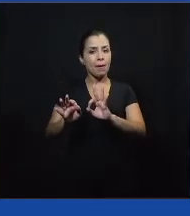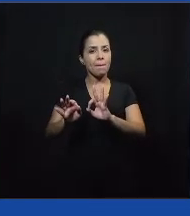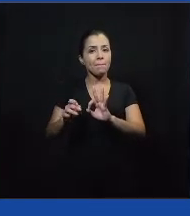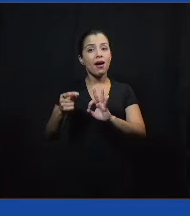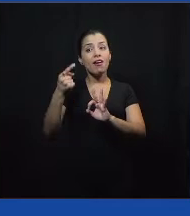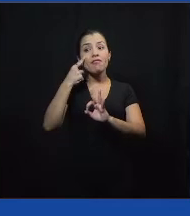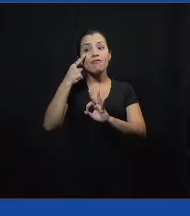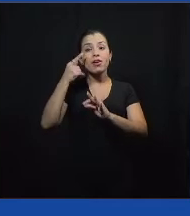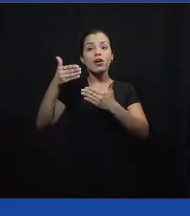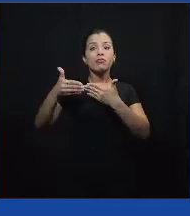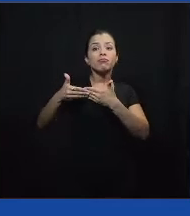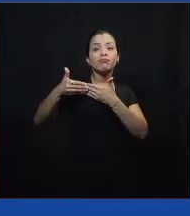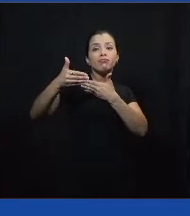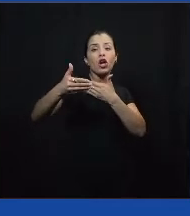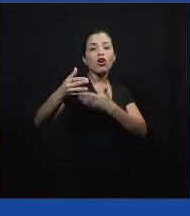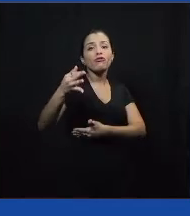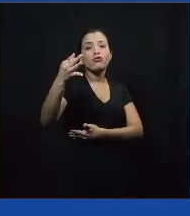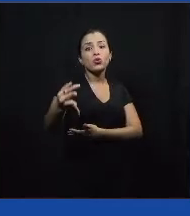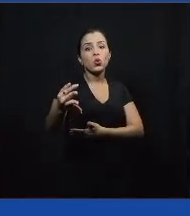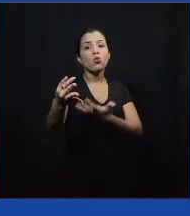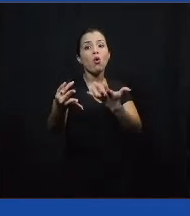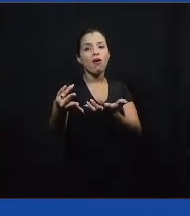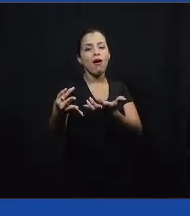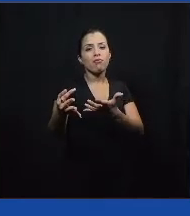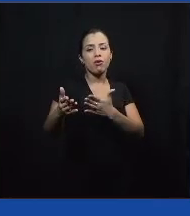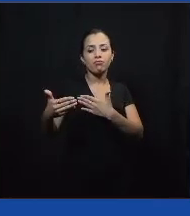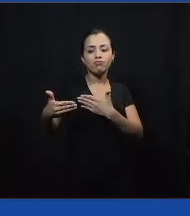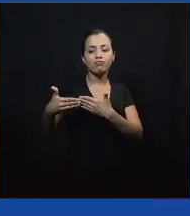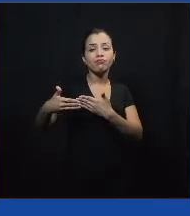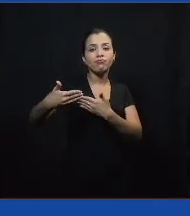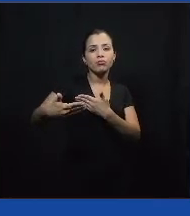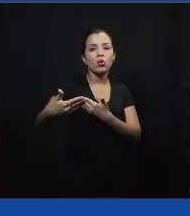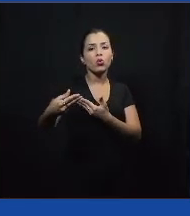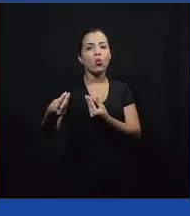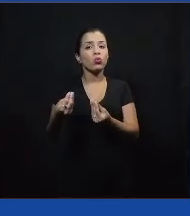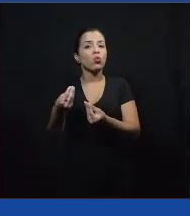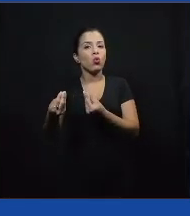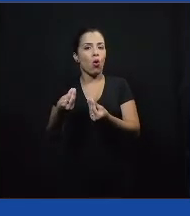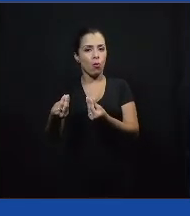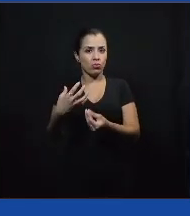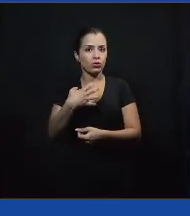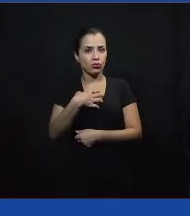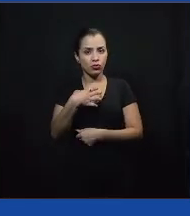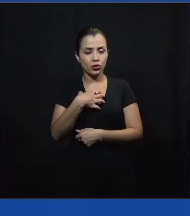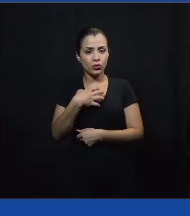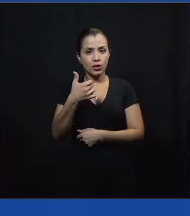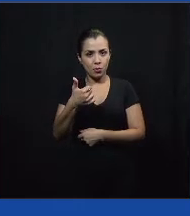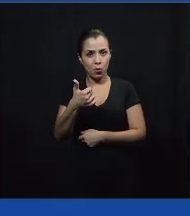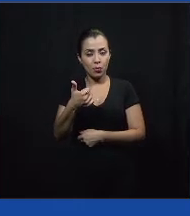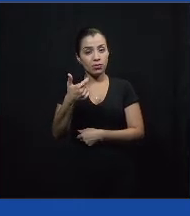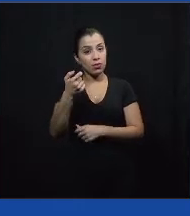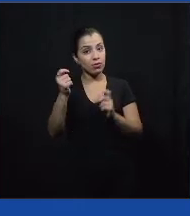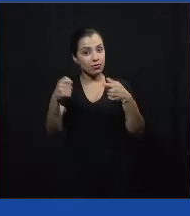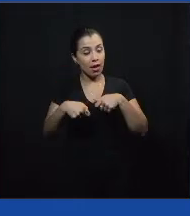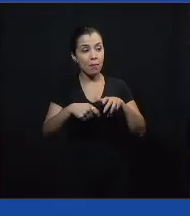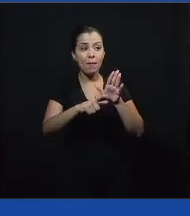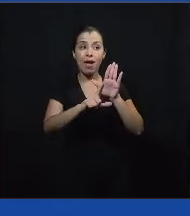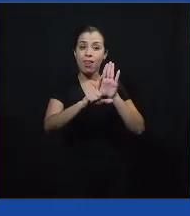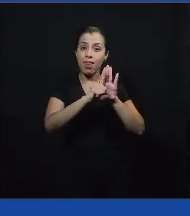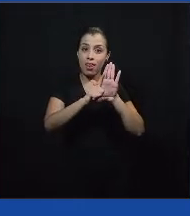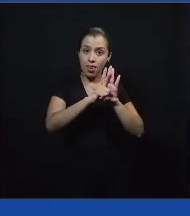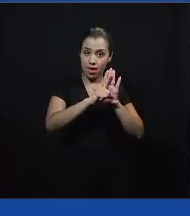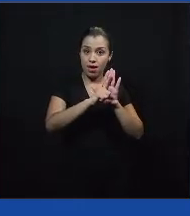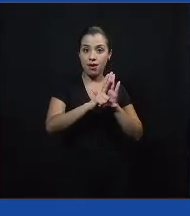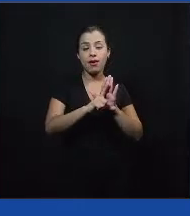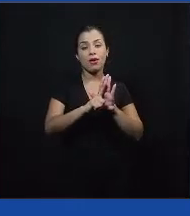chegar. Então, a forma de solução pode ser vária, pode ser diversa, né, pode ser uma lei, a gente pode chegar numa